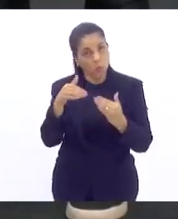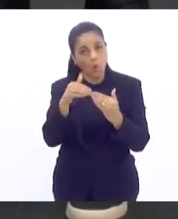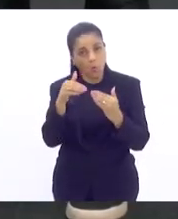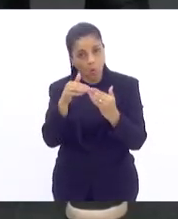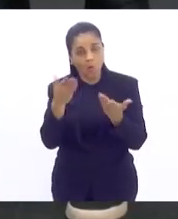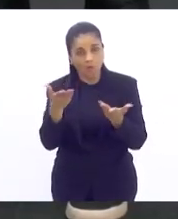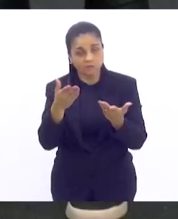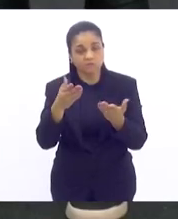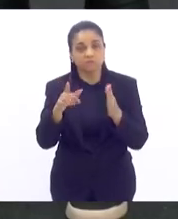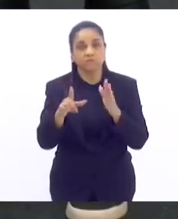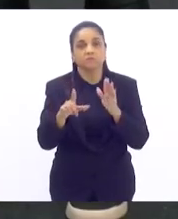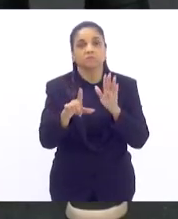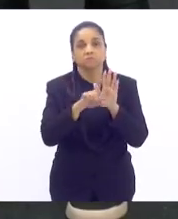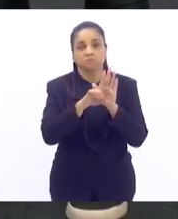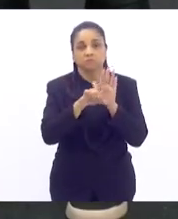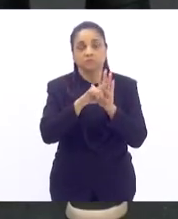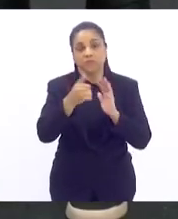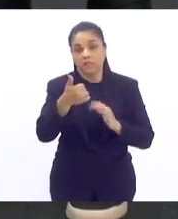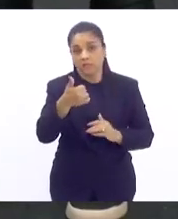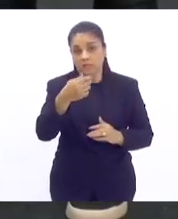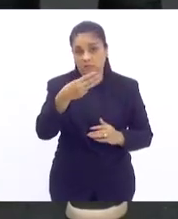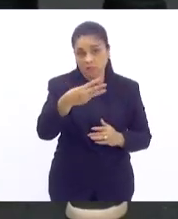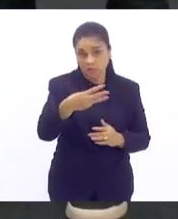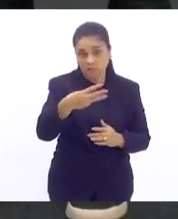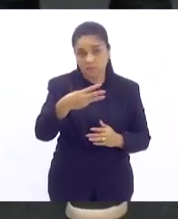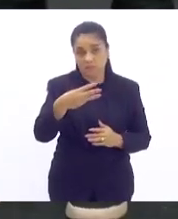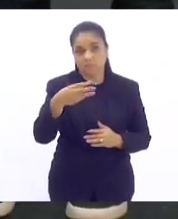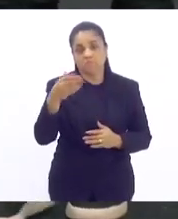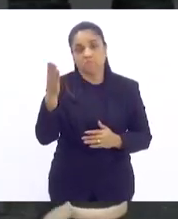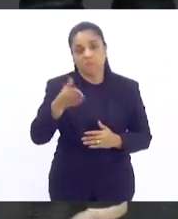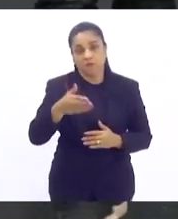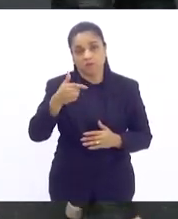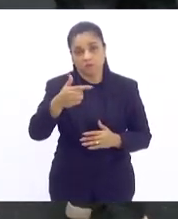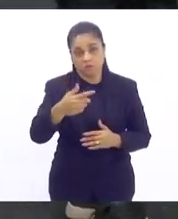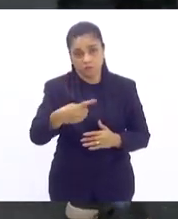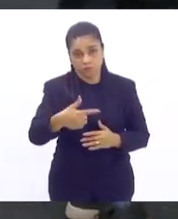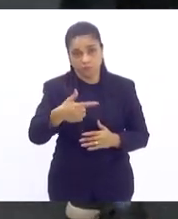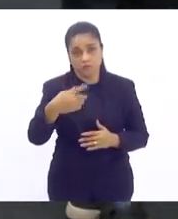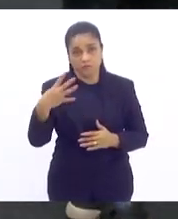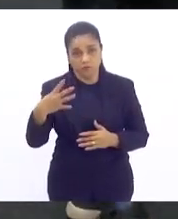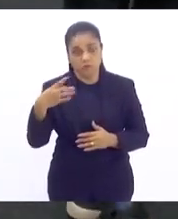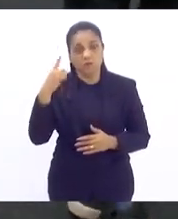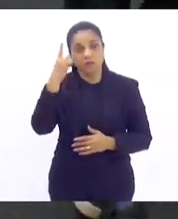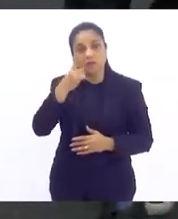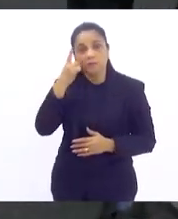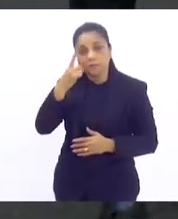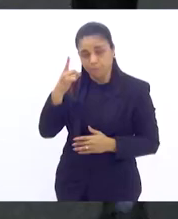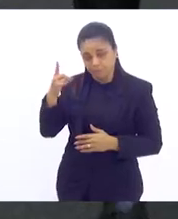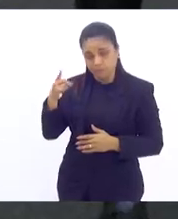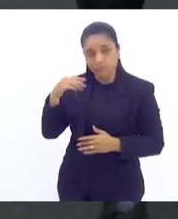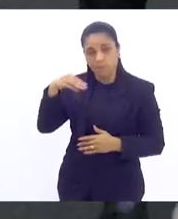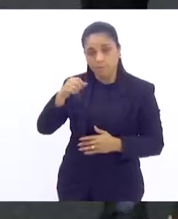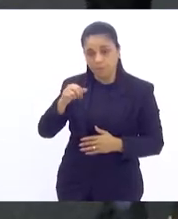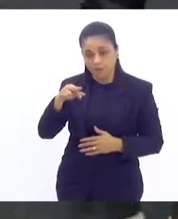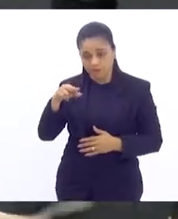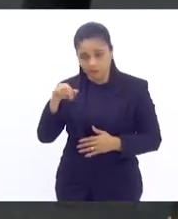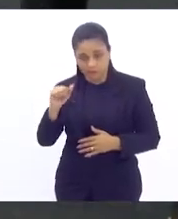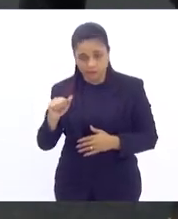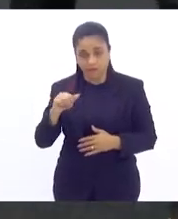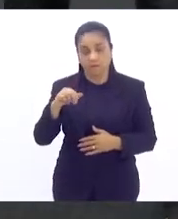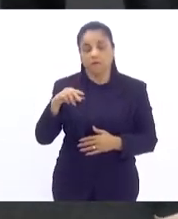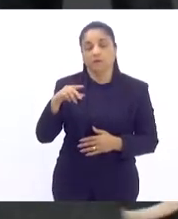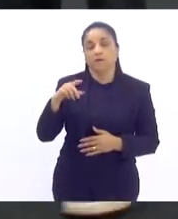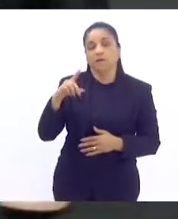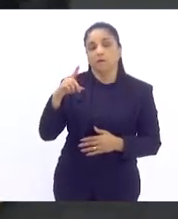legislativa 13 de 2023 da deputada Marina do MST e do deputado Renato